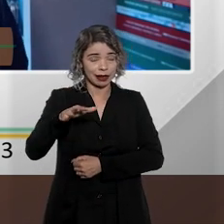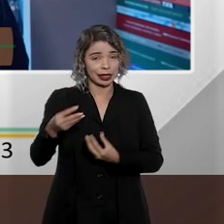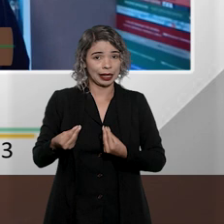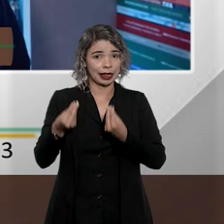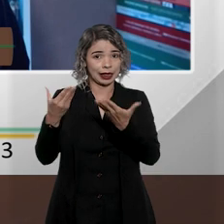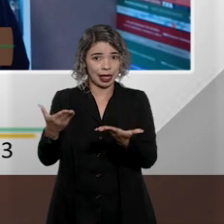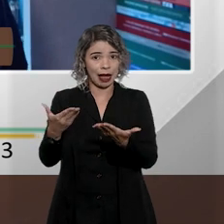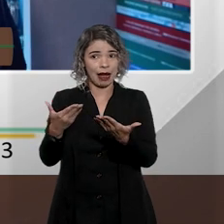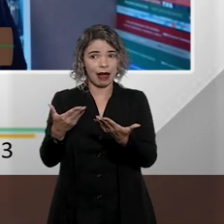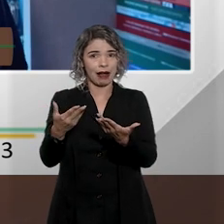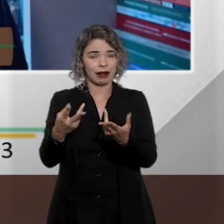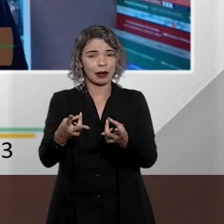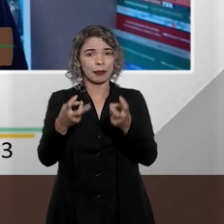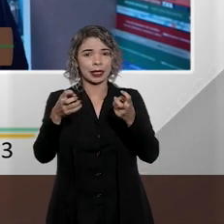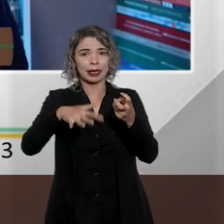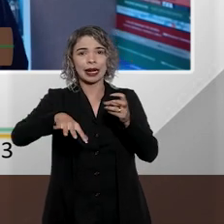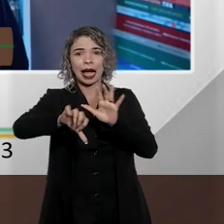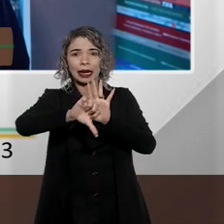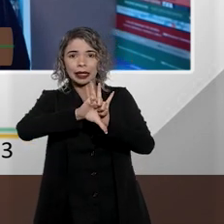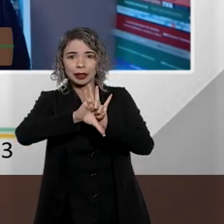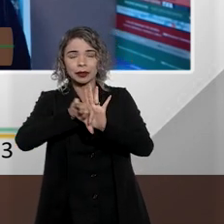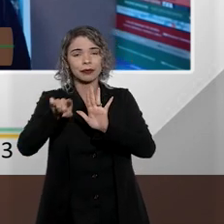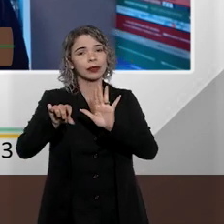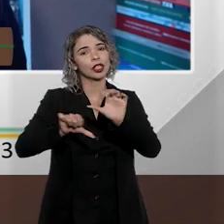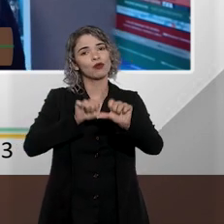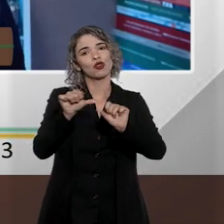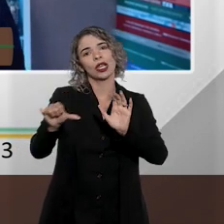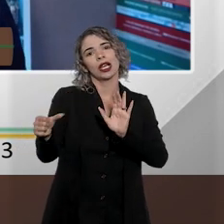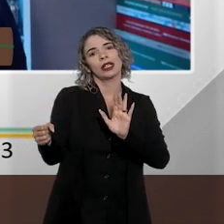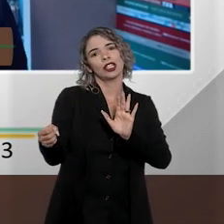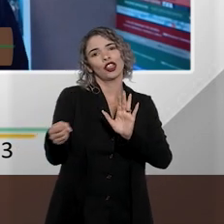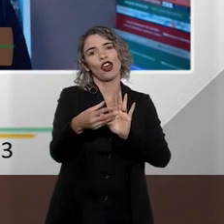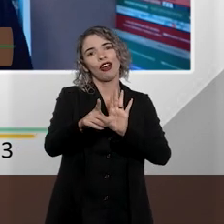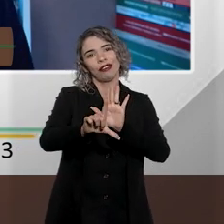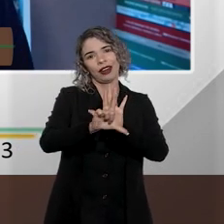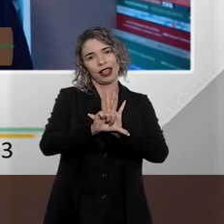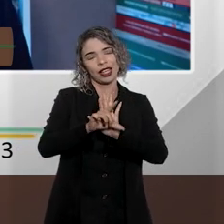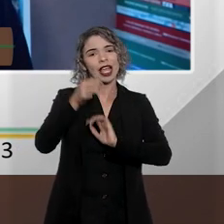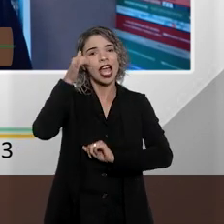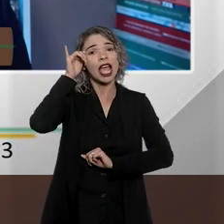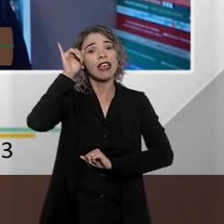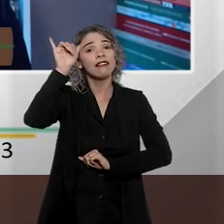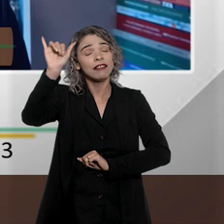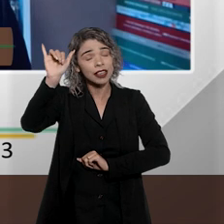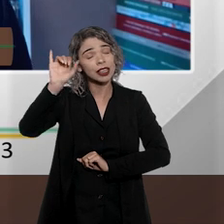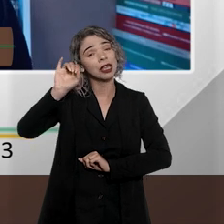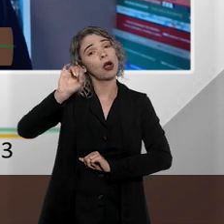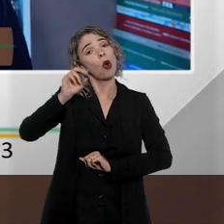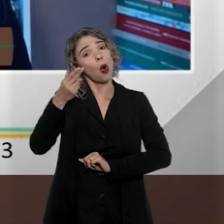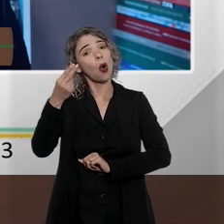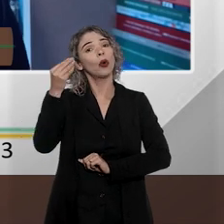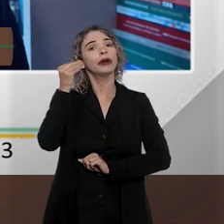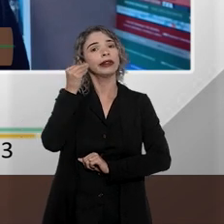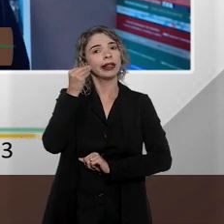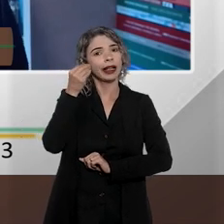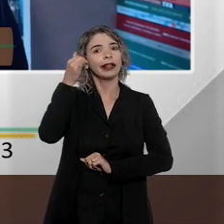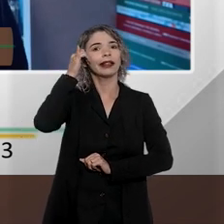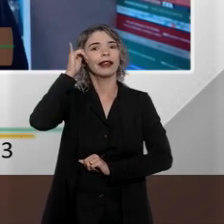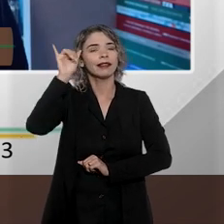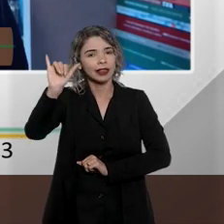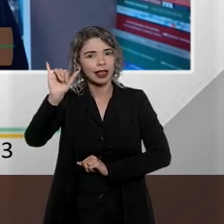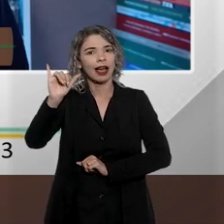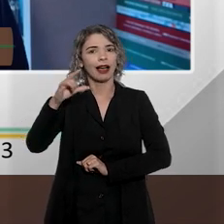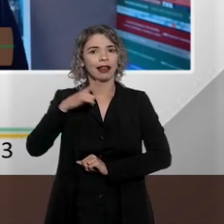benefícios na percepção criminal, essa mudança da lei também evita, ou tenta evitar boa parte